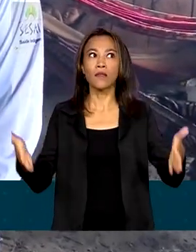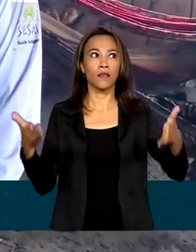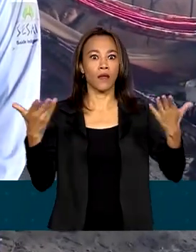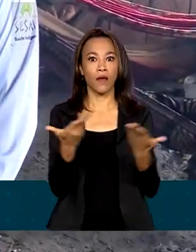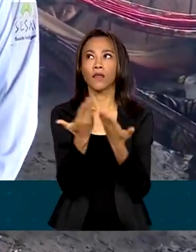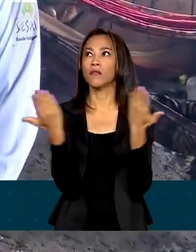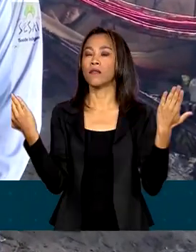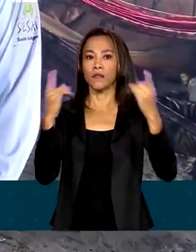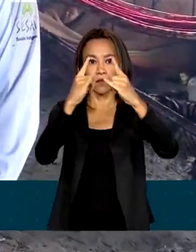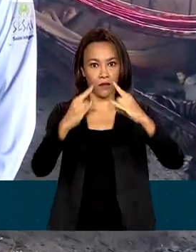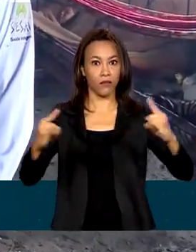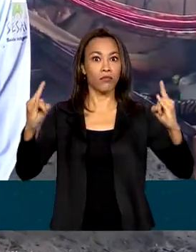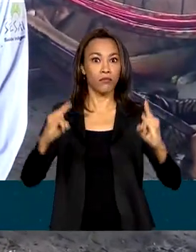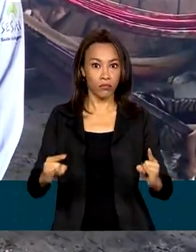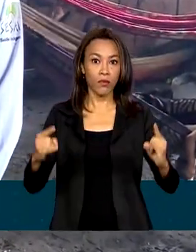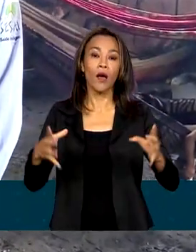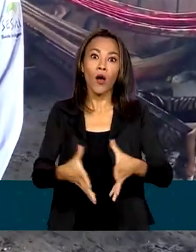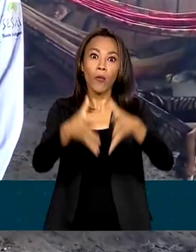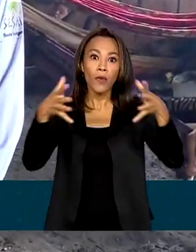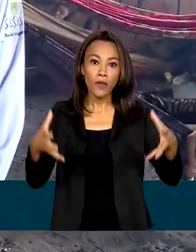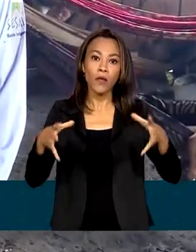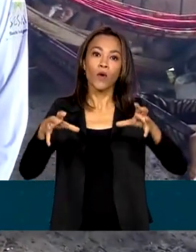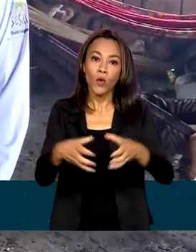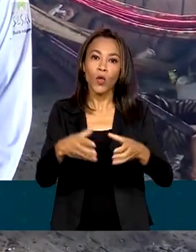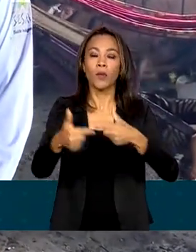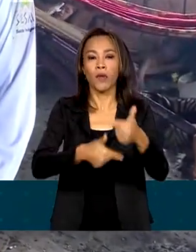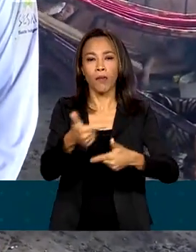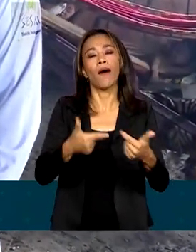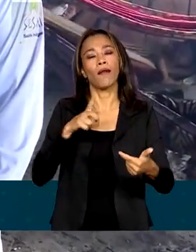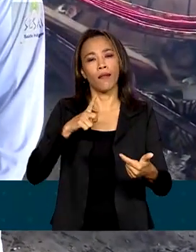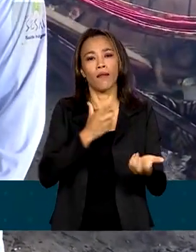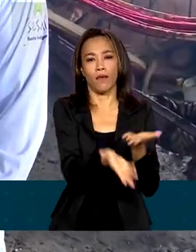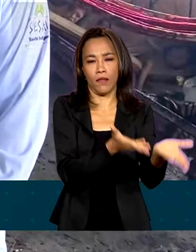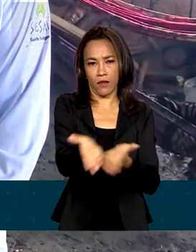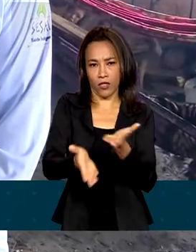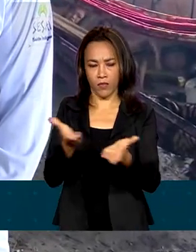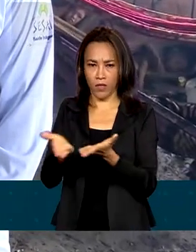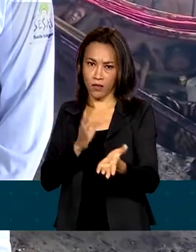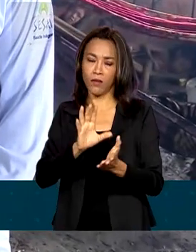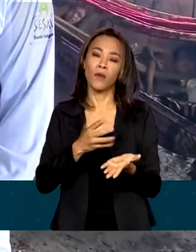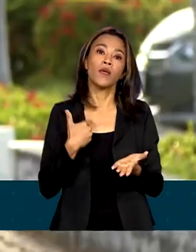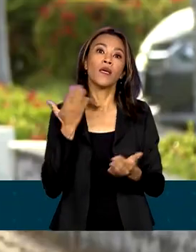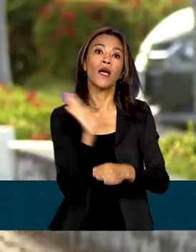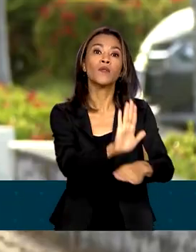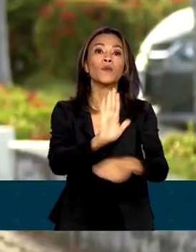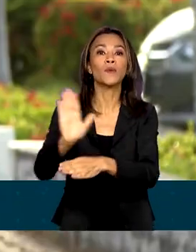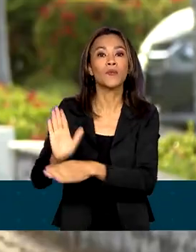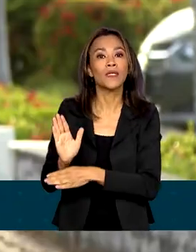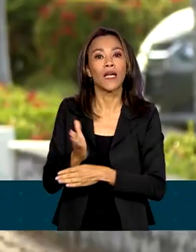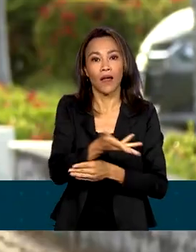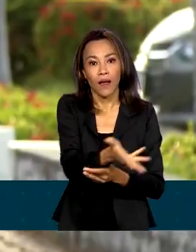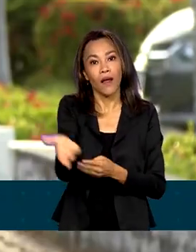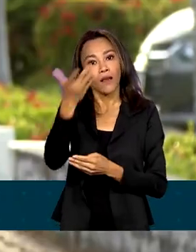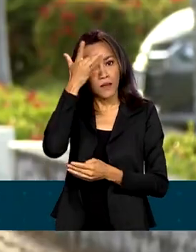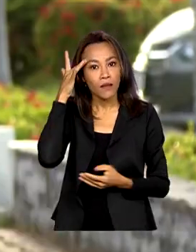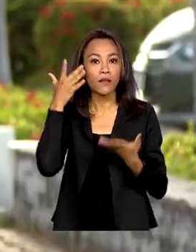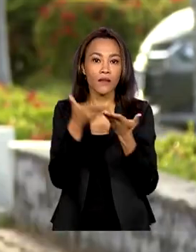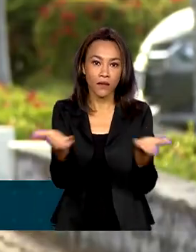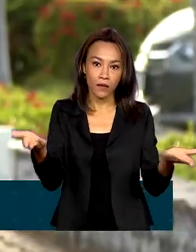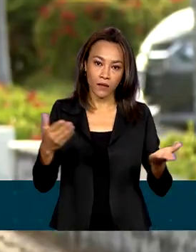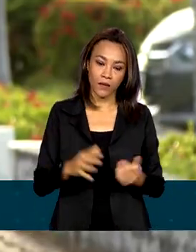aumentar a equipe para poder garantir o atendimento suficiente e salvar a vida dessas pessoas. O governo federal vai